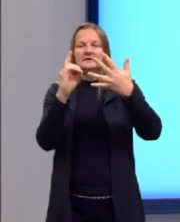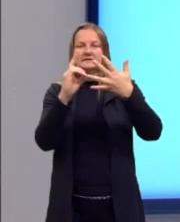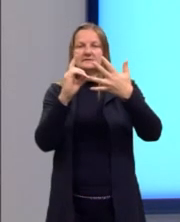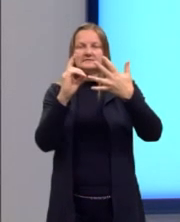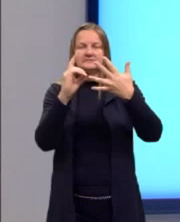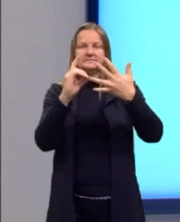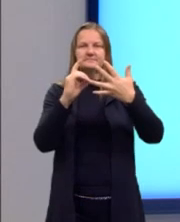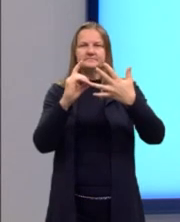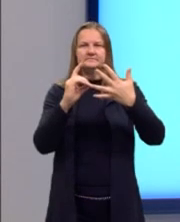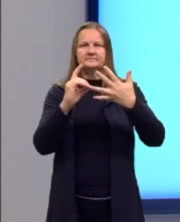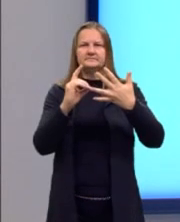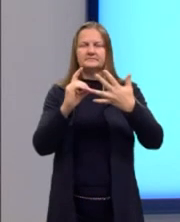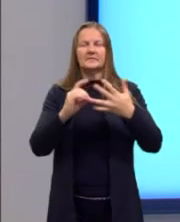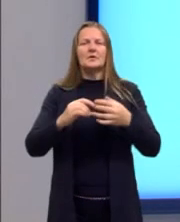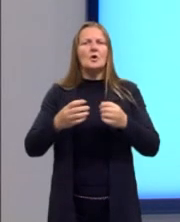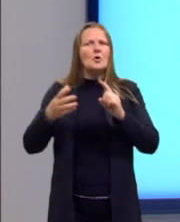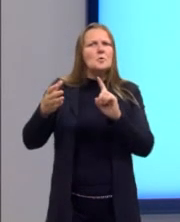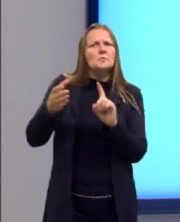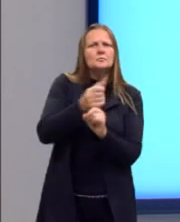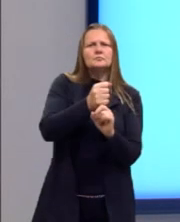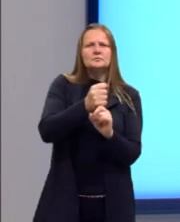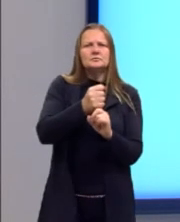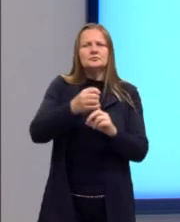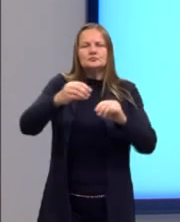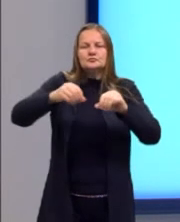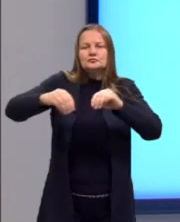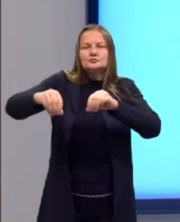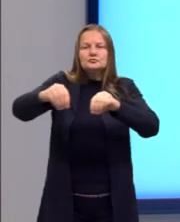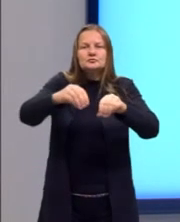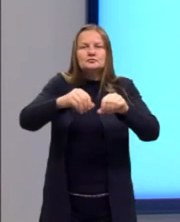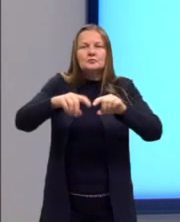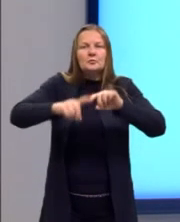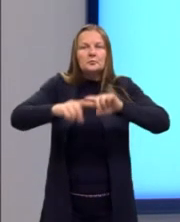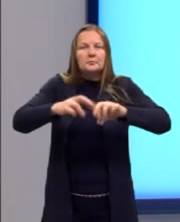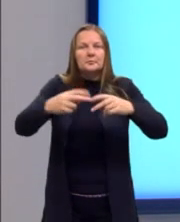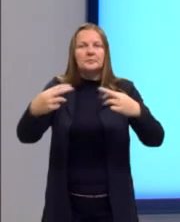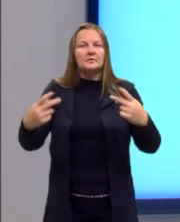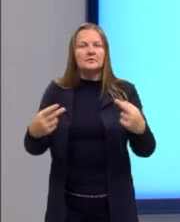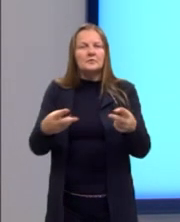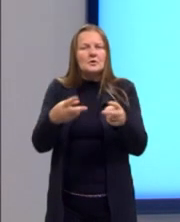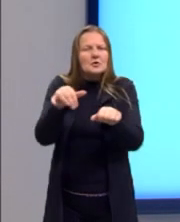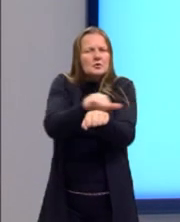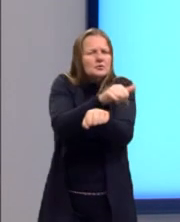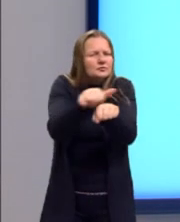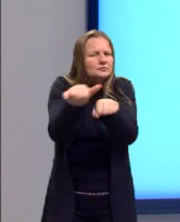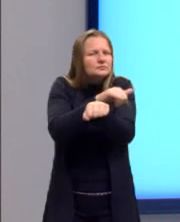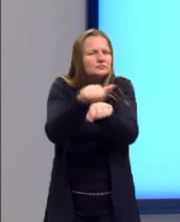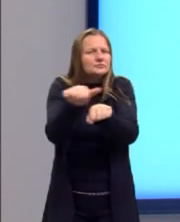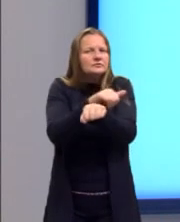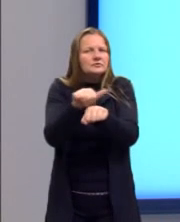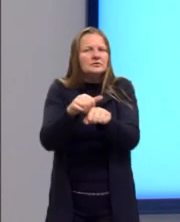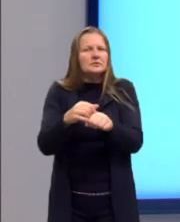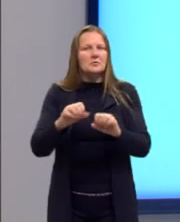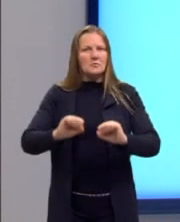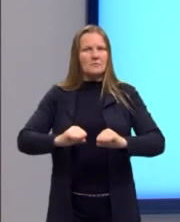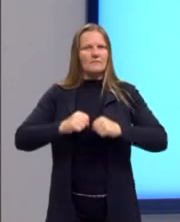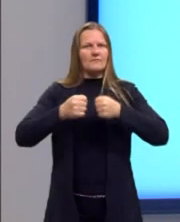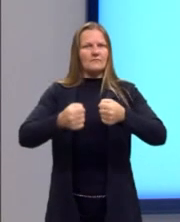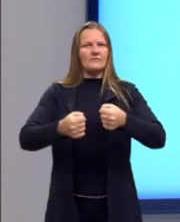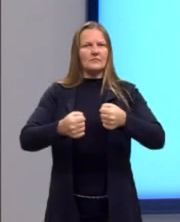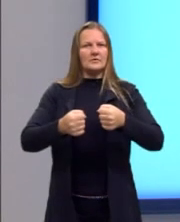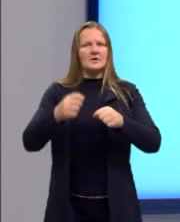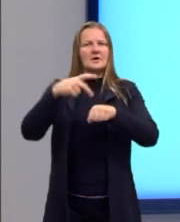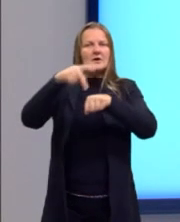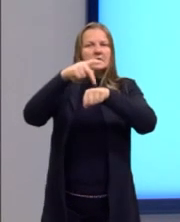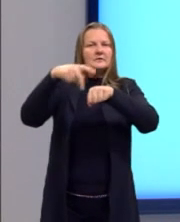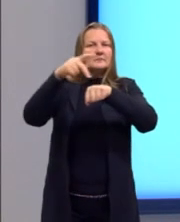Alternativa D. Domínio sobre os recursos considerados estratégicos para o fortalecimento das